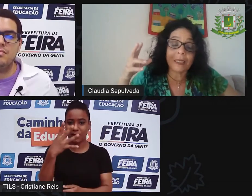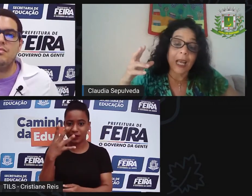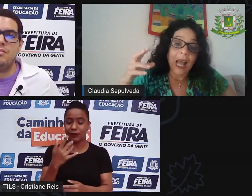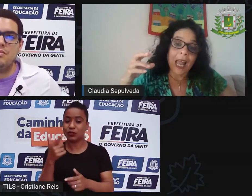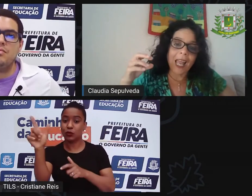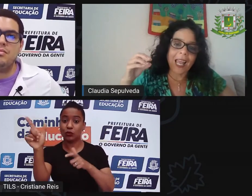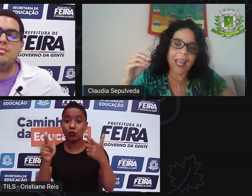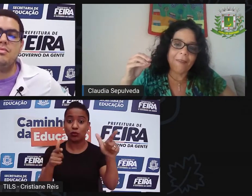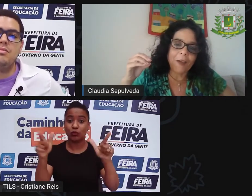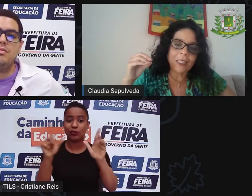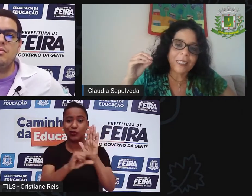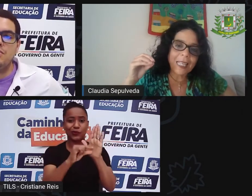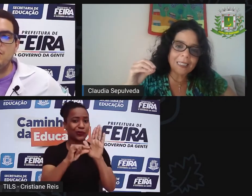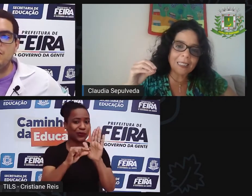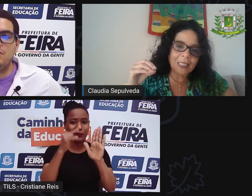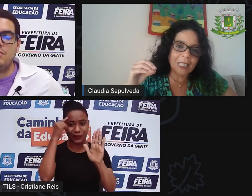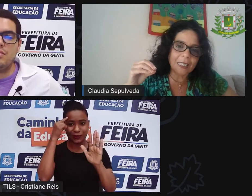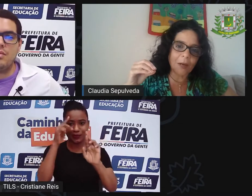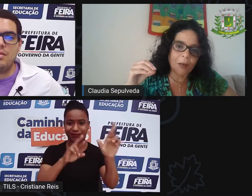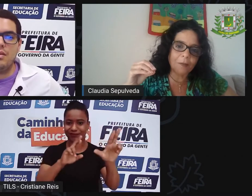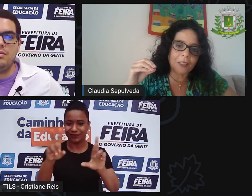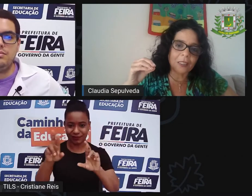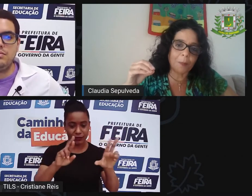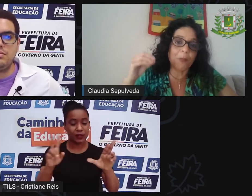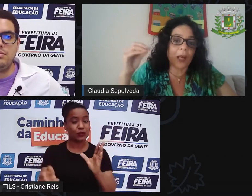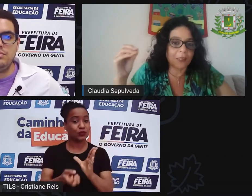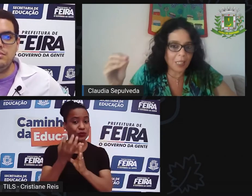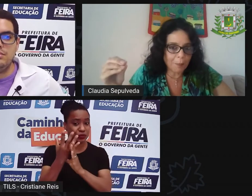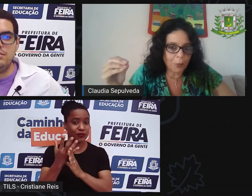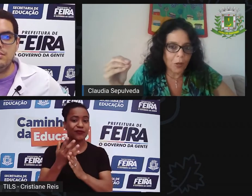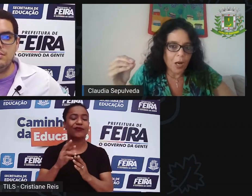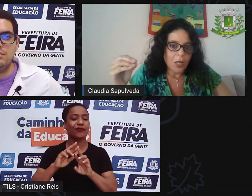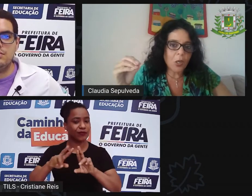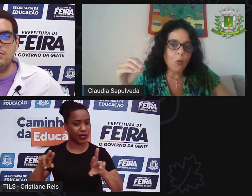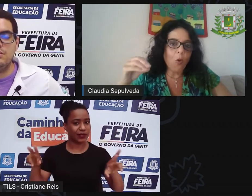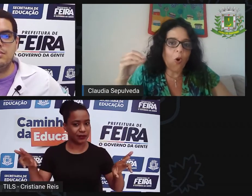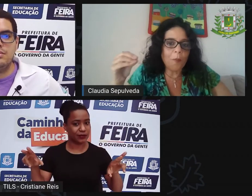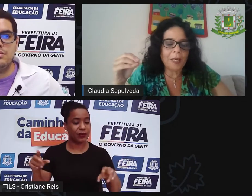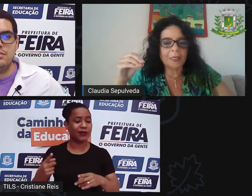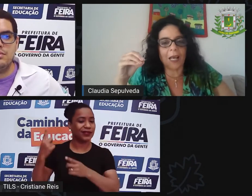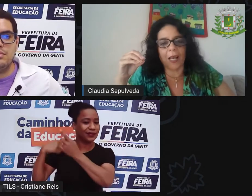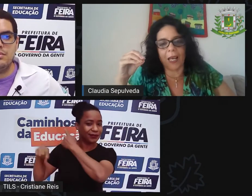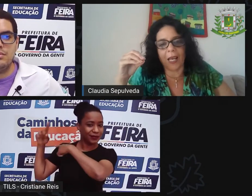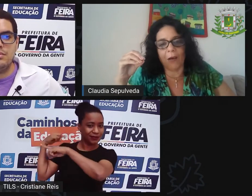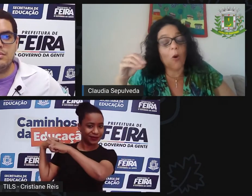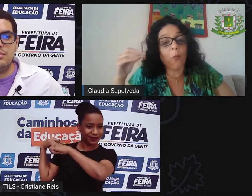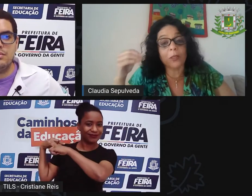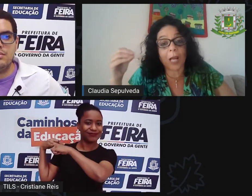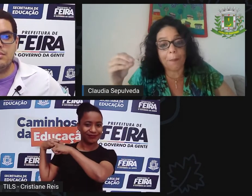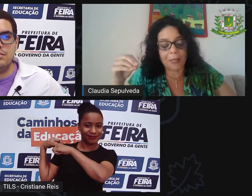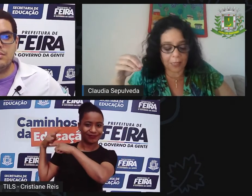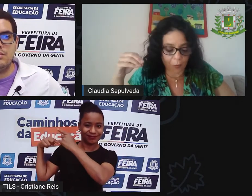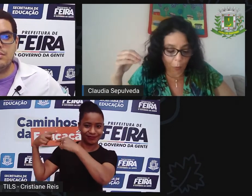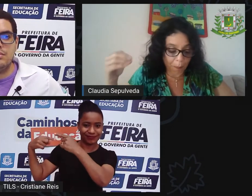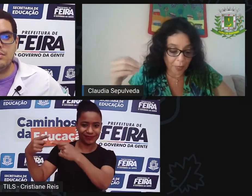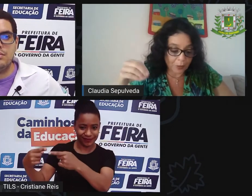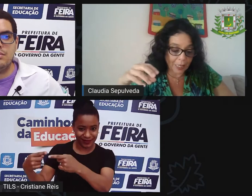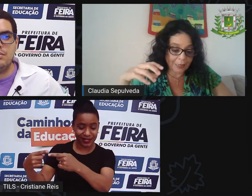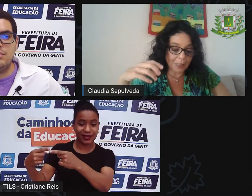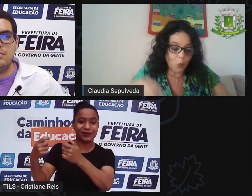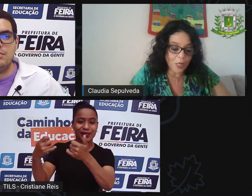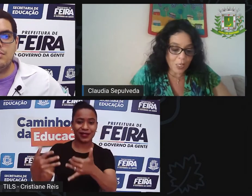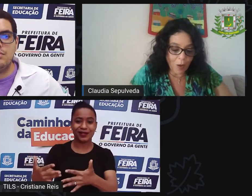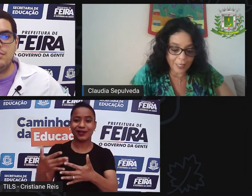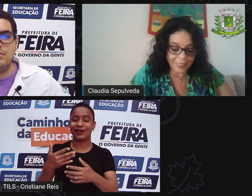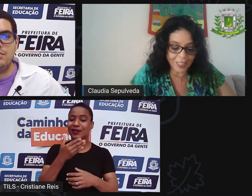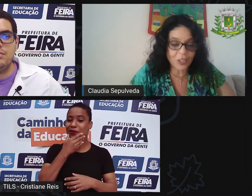Então, assim, veja que desde esse de Linneu, ele vai dizer, por exemplo, que o homo sapiens europeus